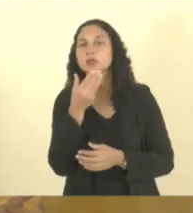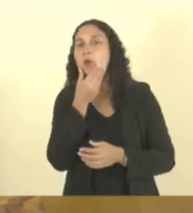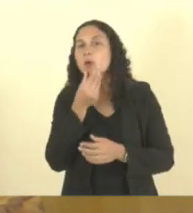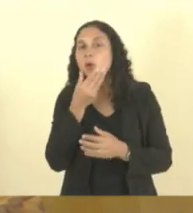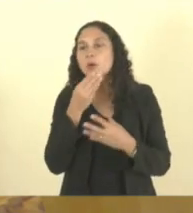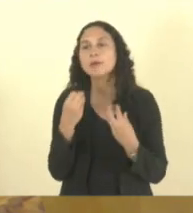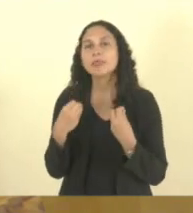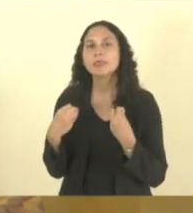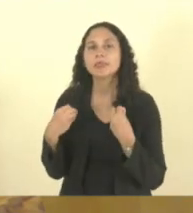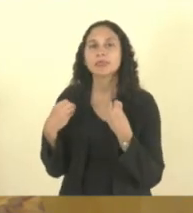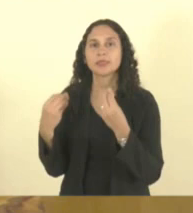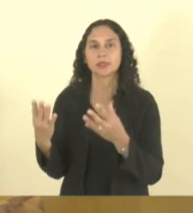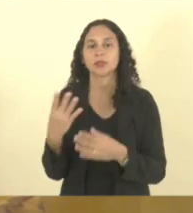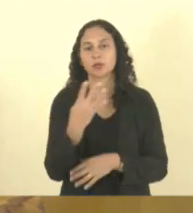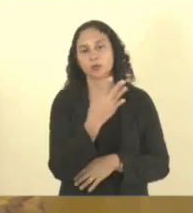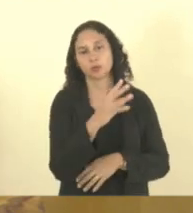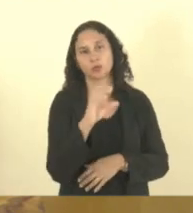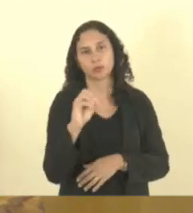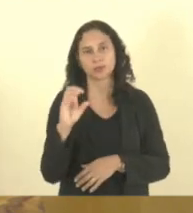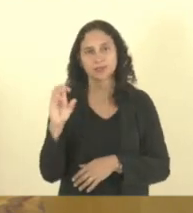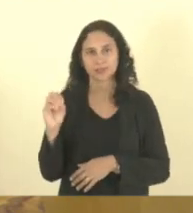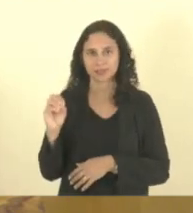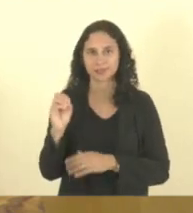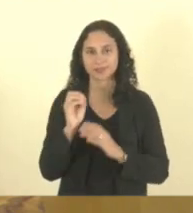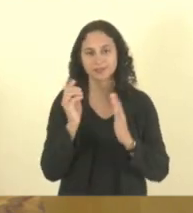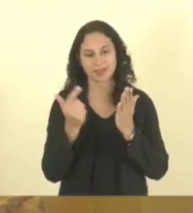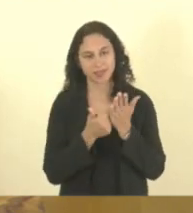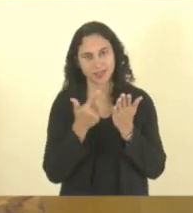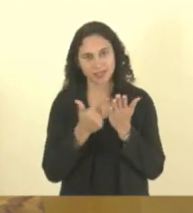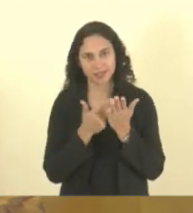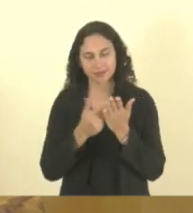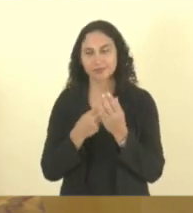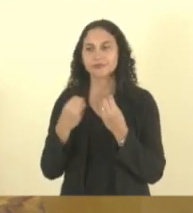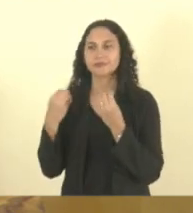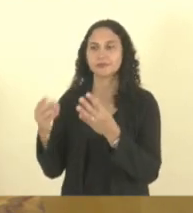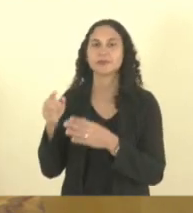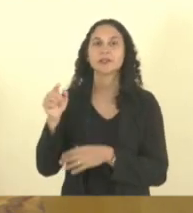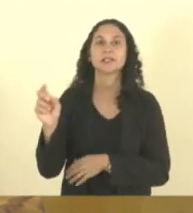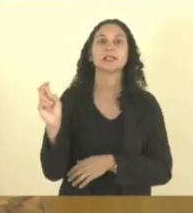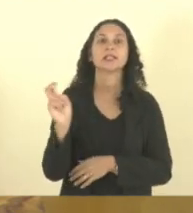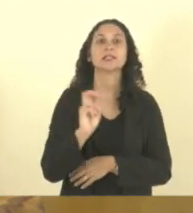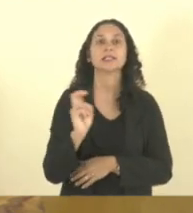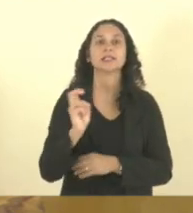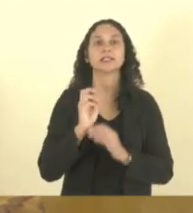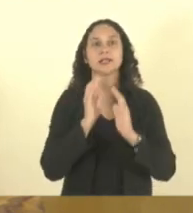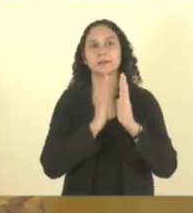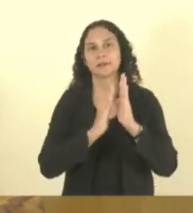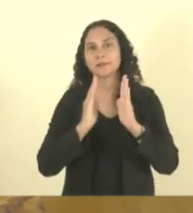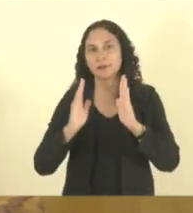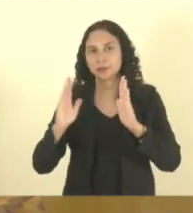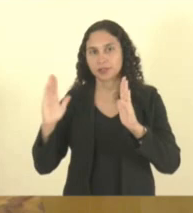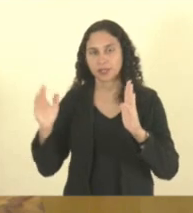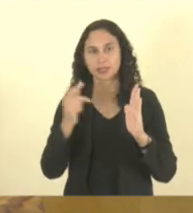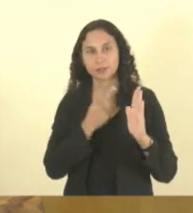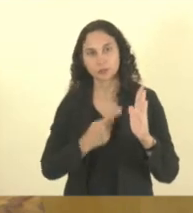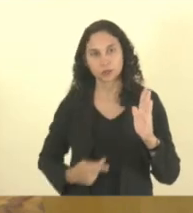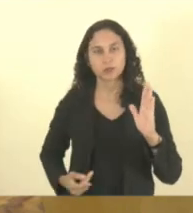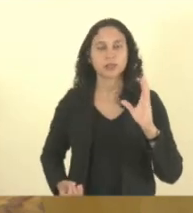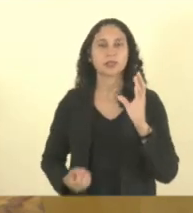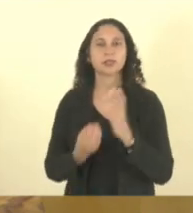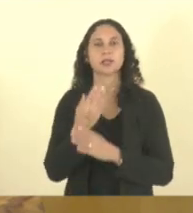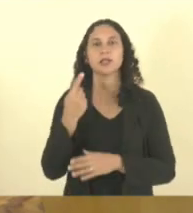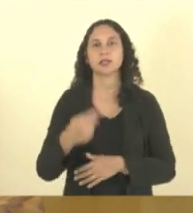primeiros 400 volumes do acervo. Foi a quinta biblioteca pública estadual a ser criada no país.